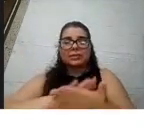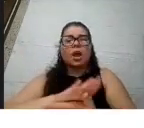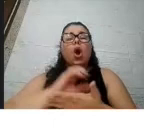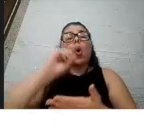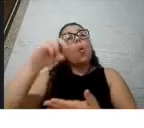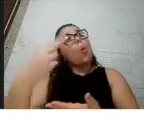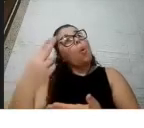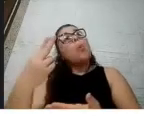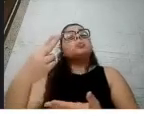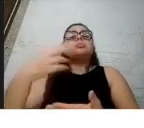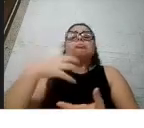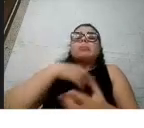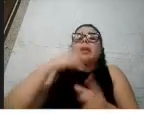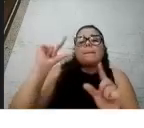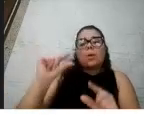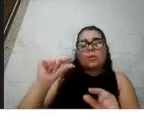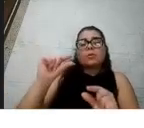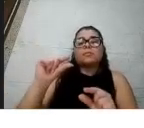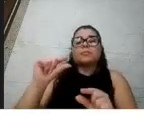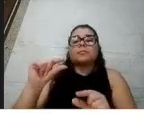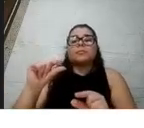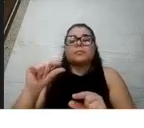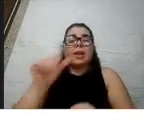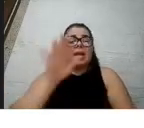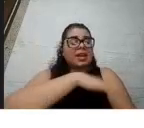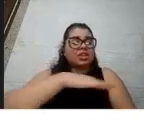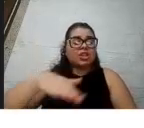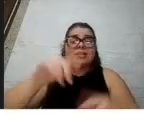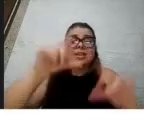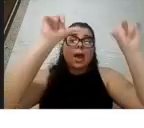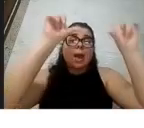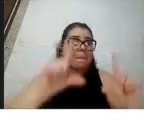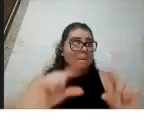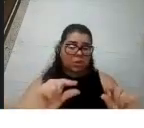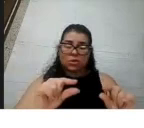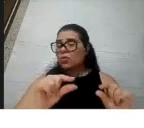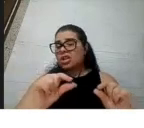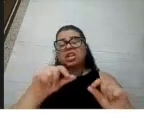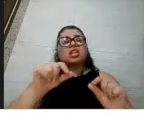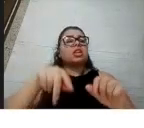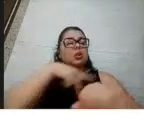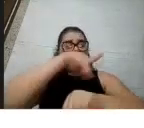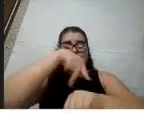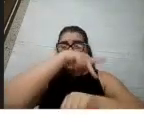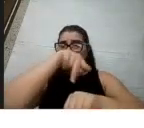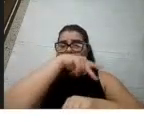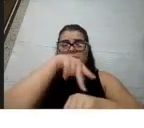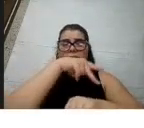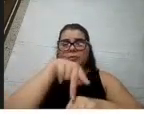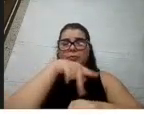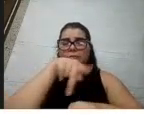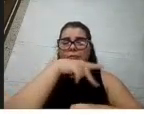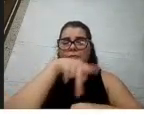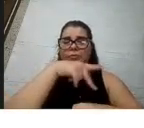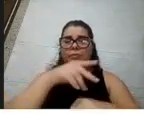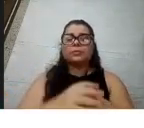os casos em criança são a minoria nos mais diversos países, né, o percentual de acometimento da COVID-19